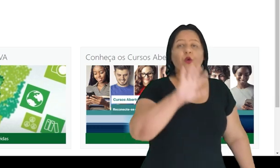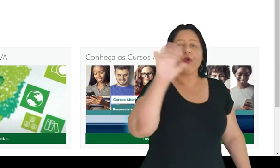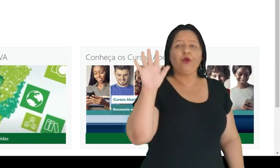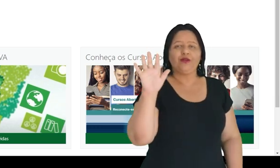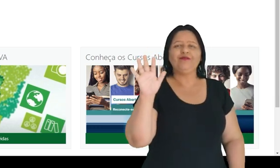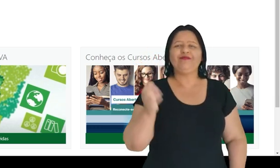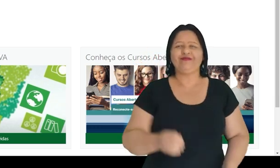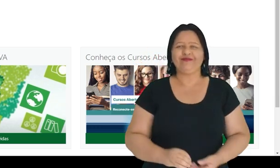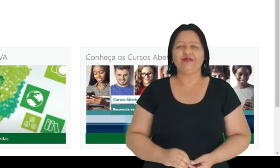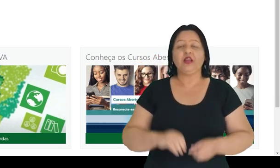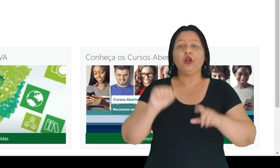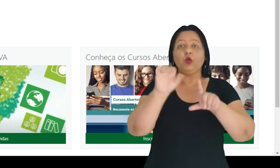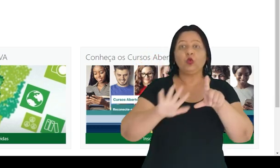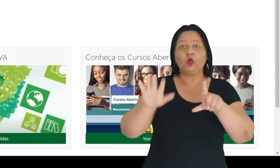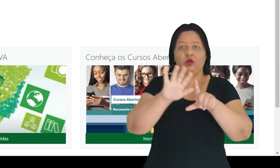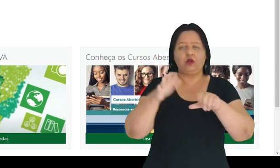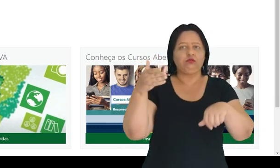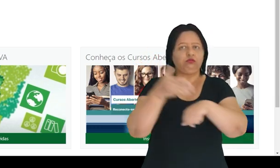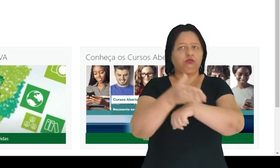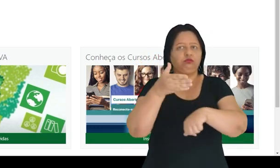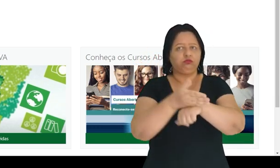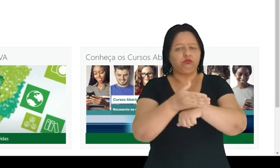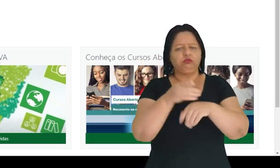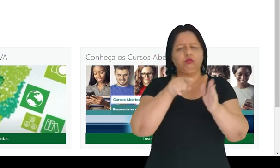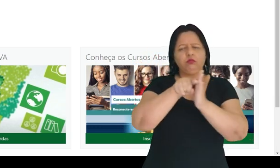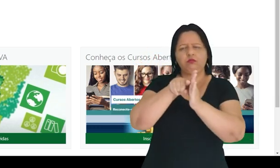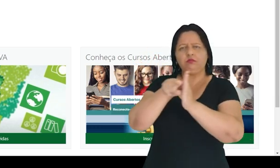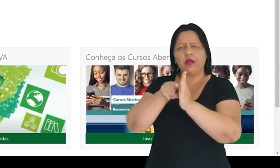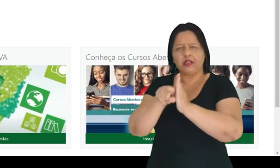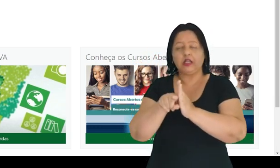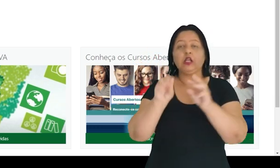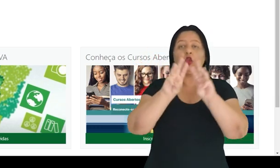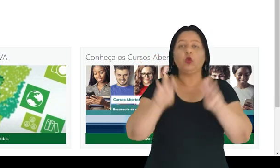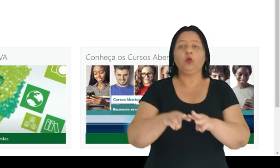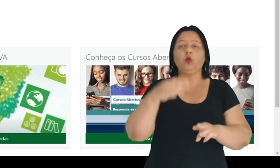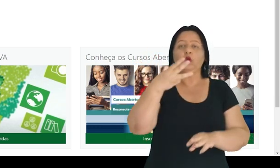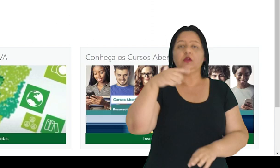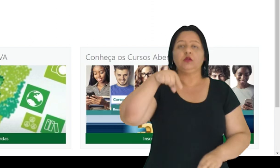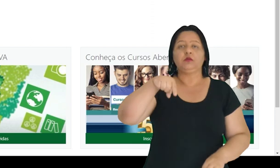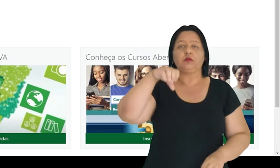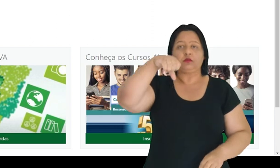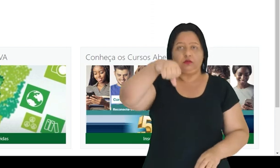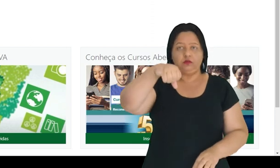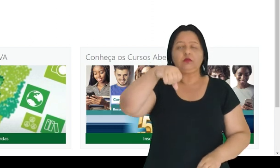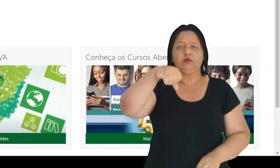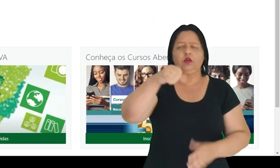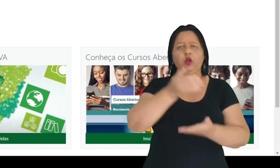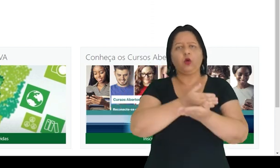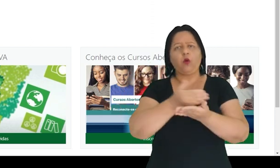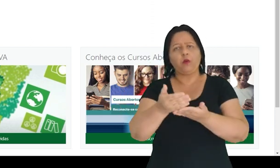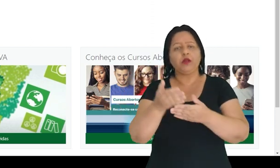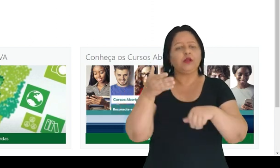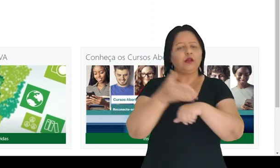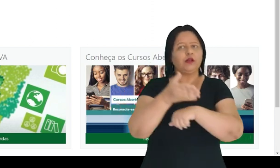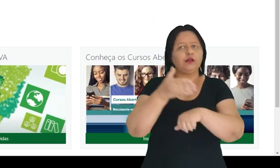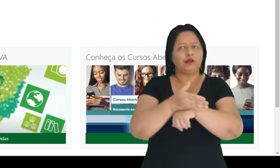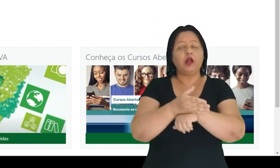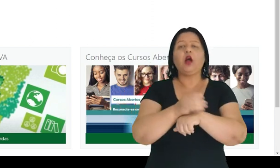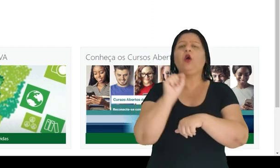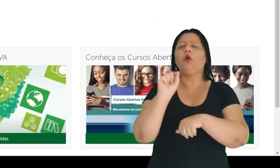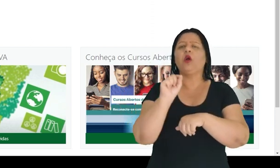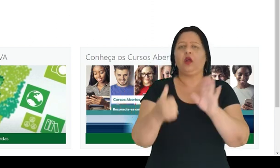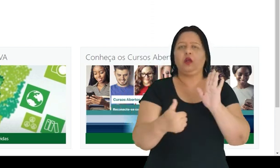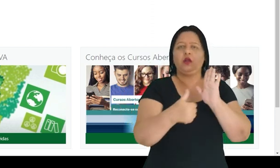Olá, nesse tutorial de acesso e navegação do Moodle 3.9, vamos começar realizando o acesso com a